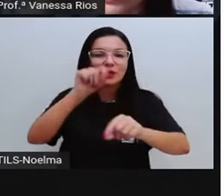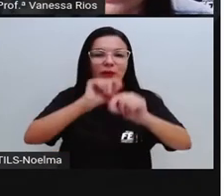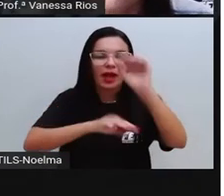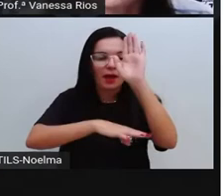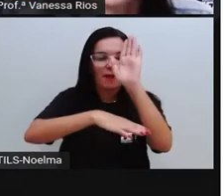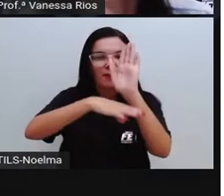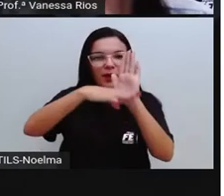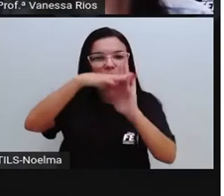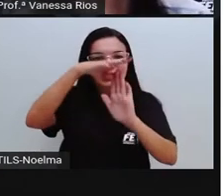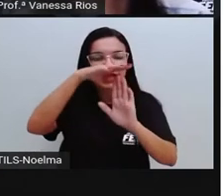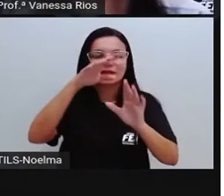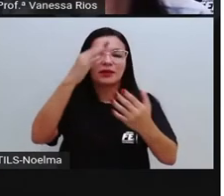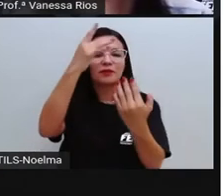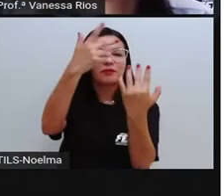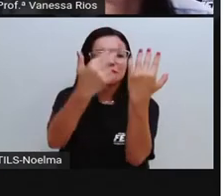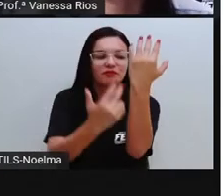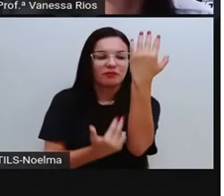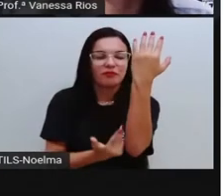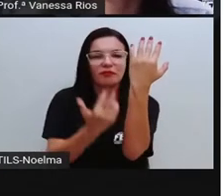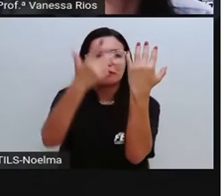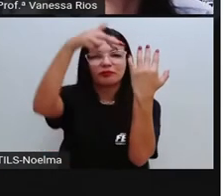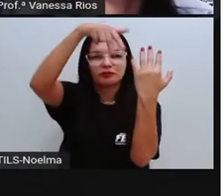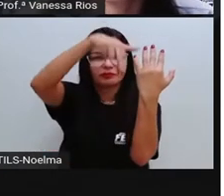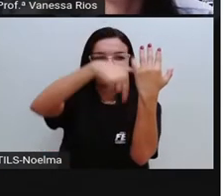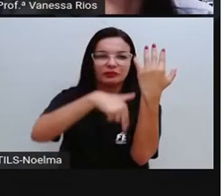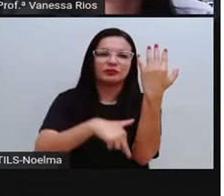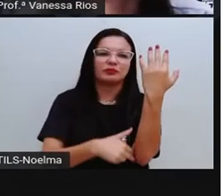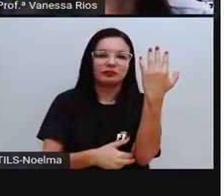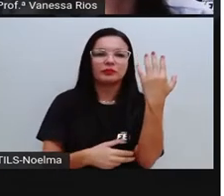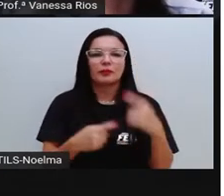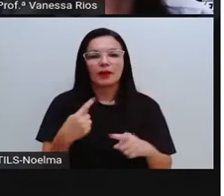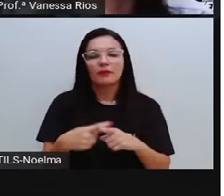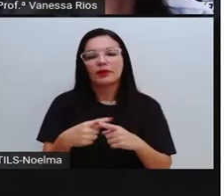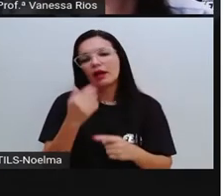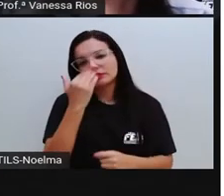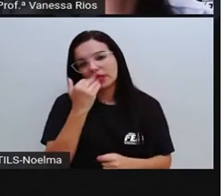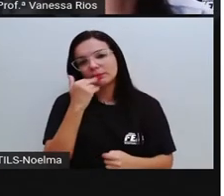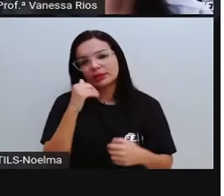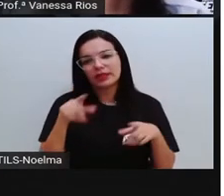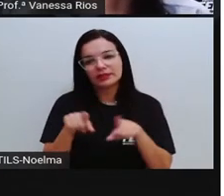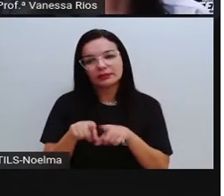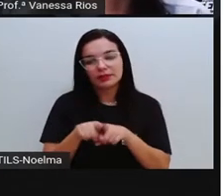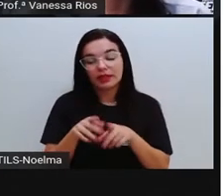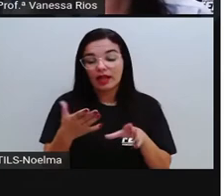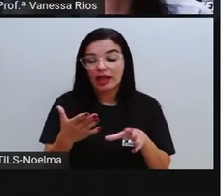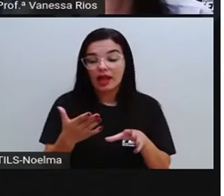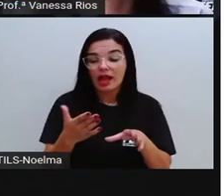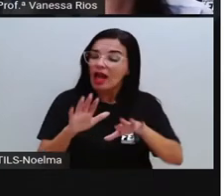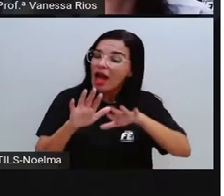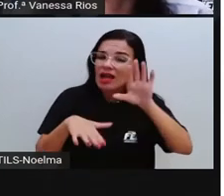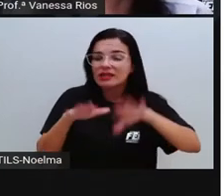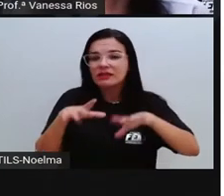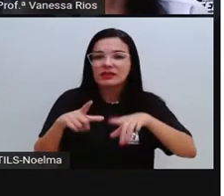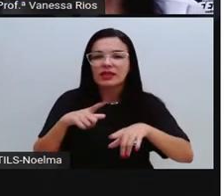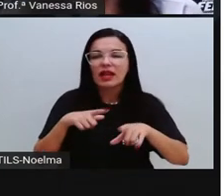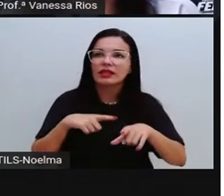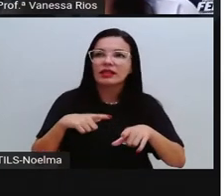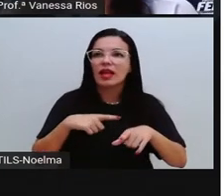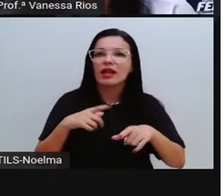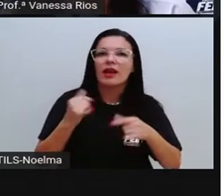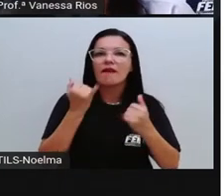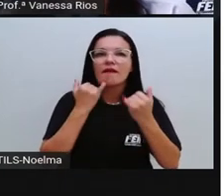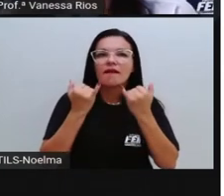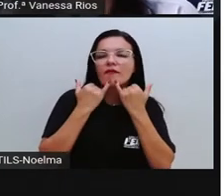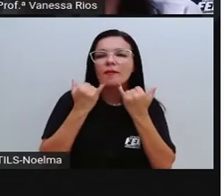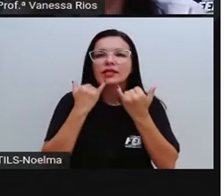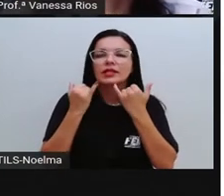realiza para se alimentar. Então quando aparece muitas vezes uma divulgação, né? Falando assim, a Amazônia